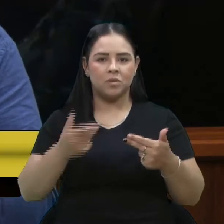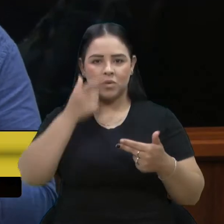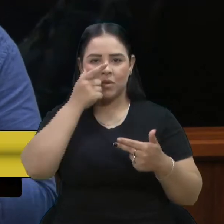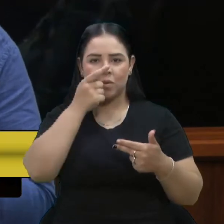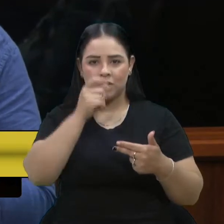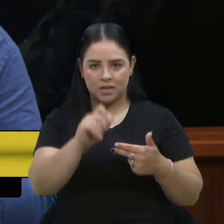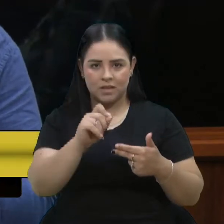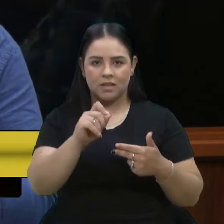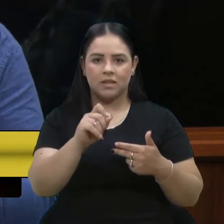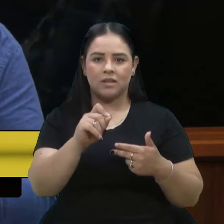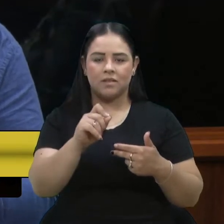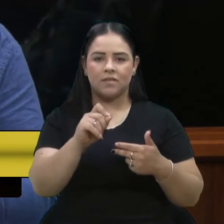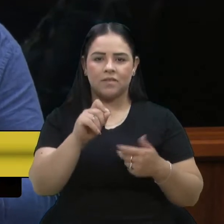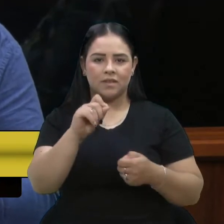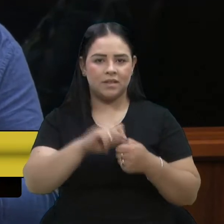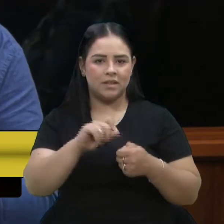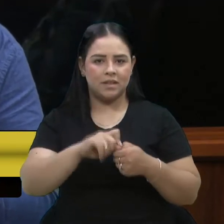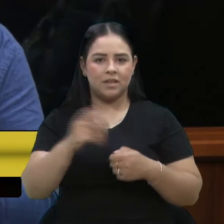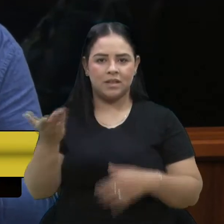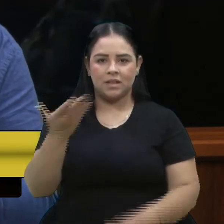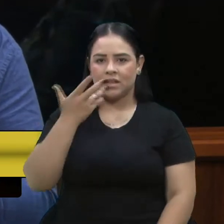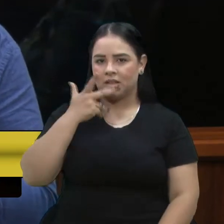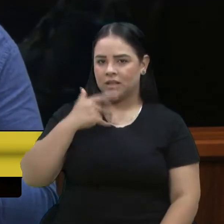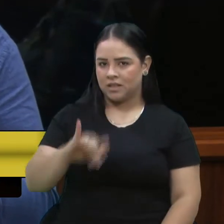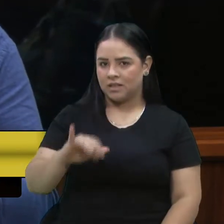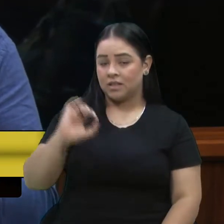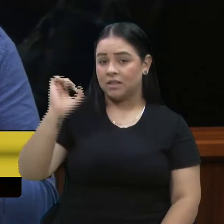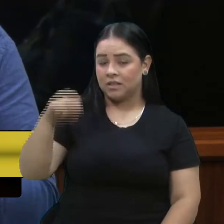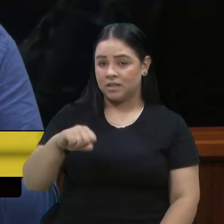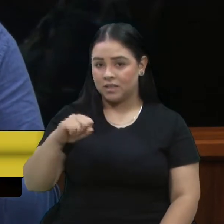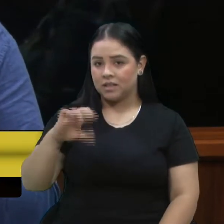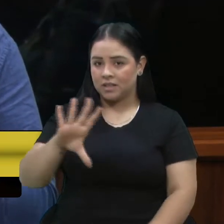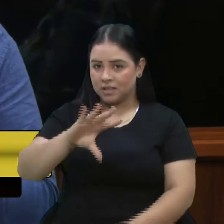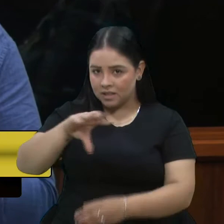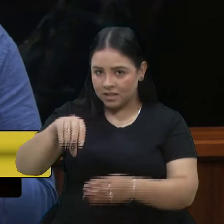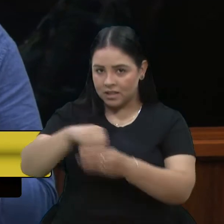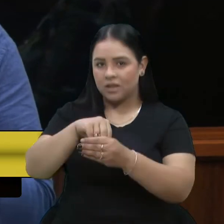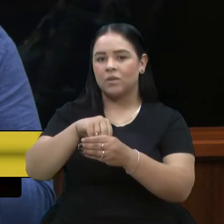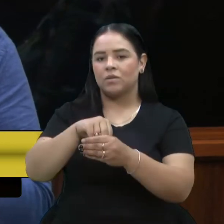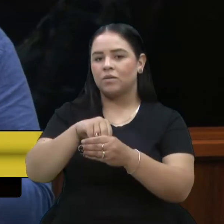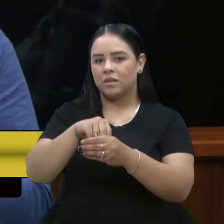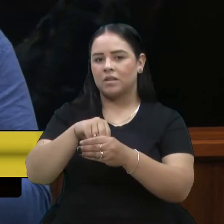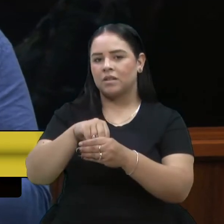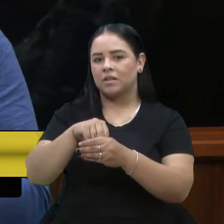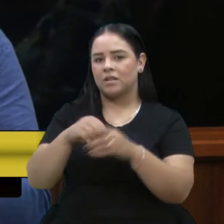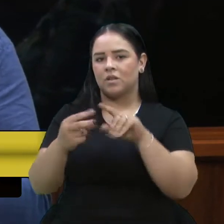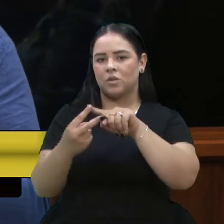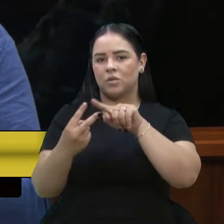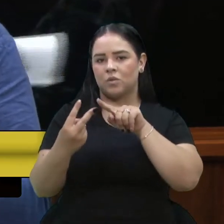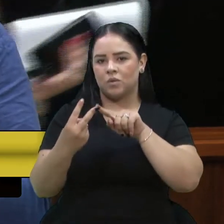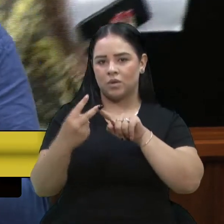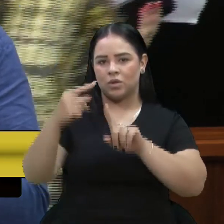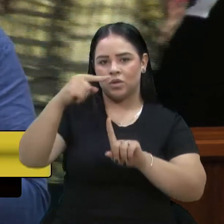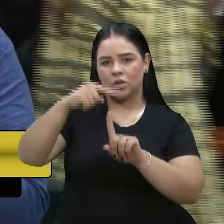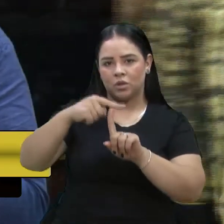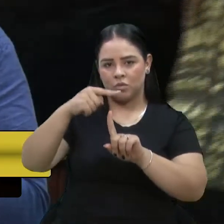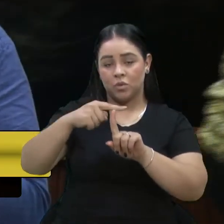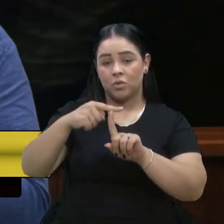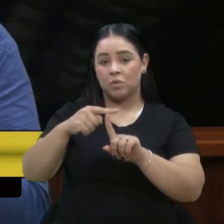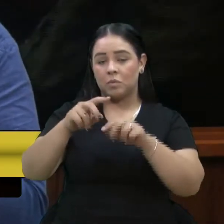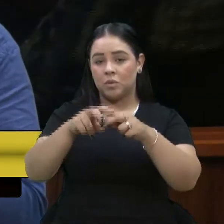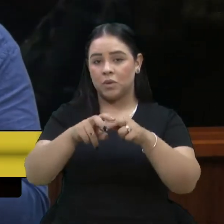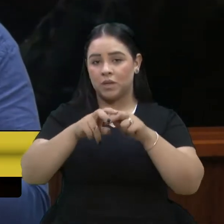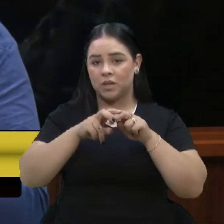constatar que a criança efetivamente está enquadrada dentro de uma dessas duas categorias, e, portanto,